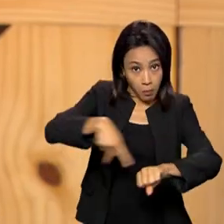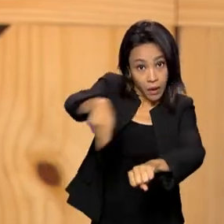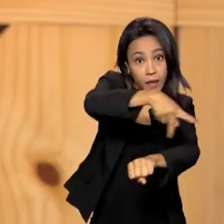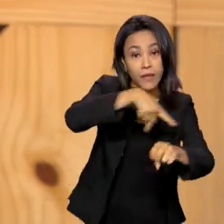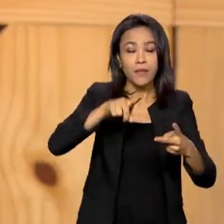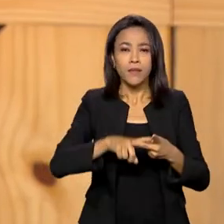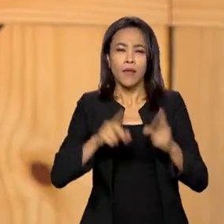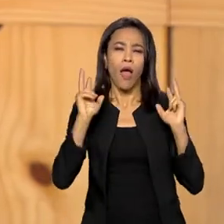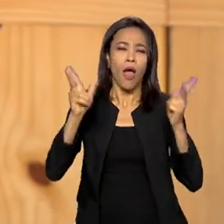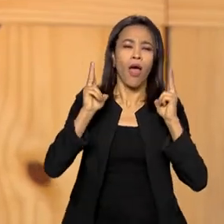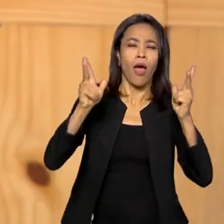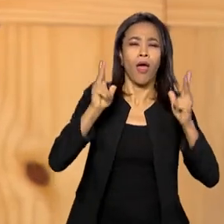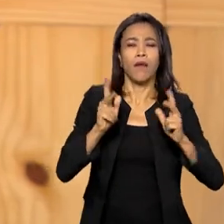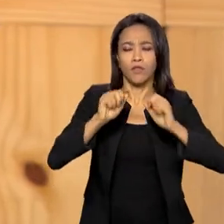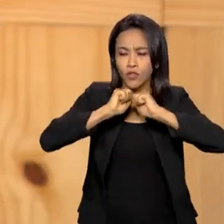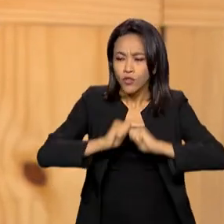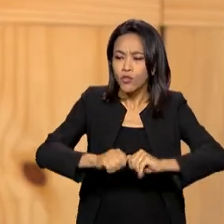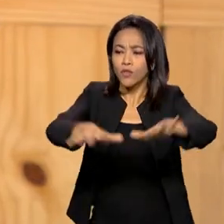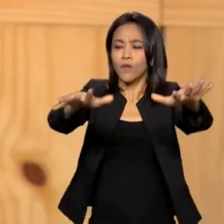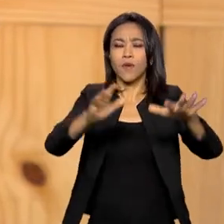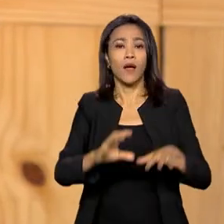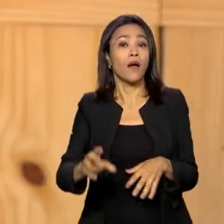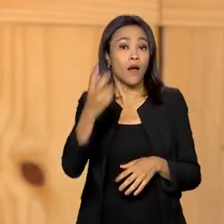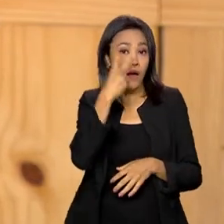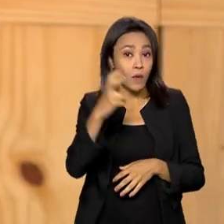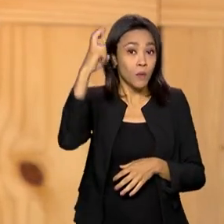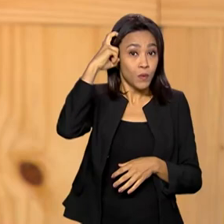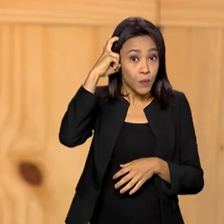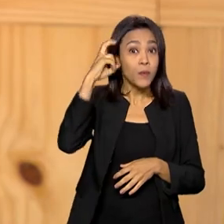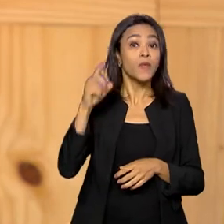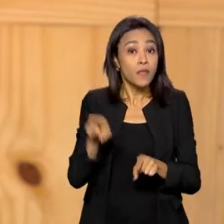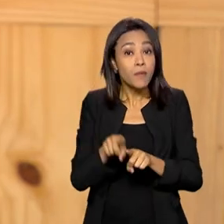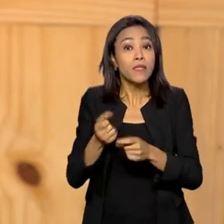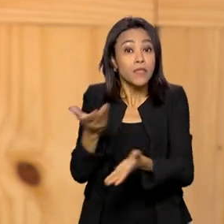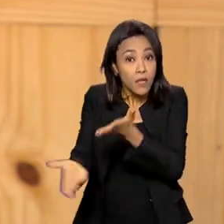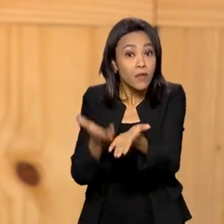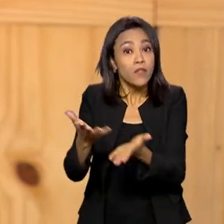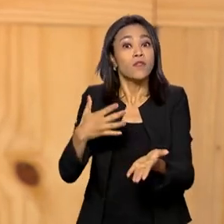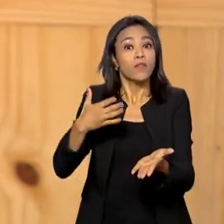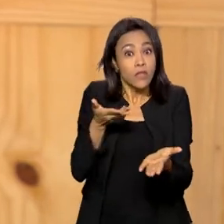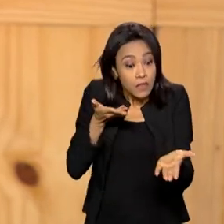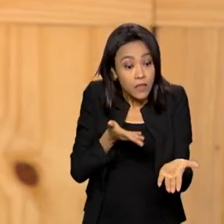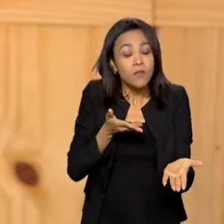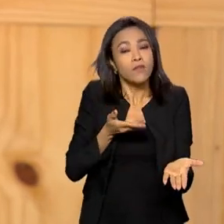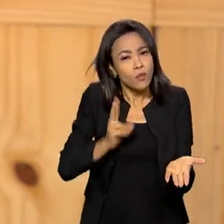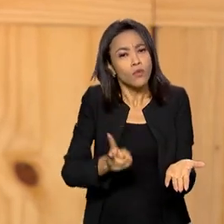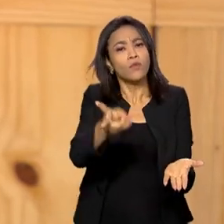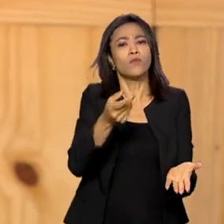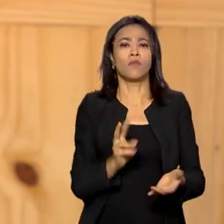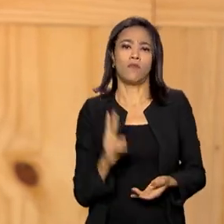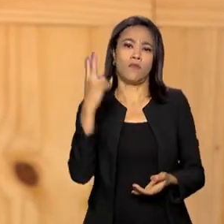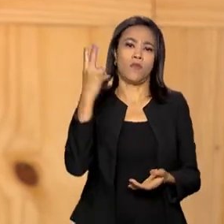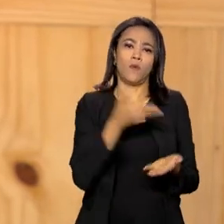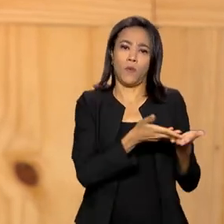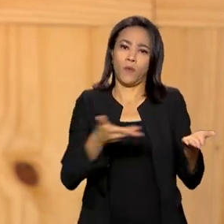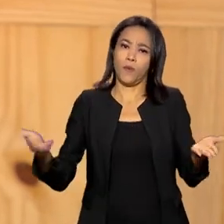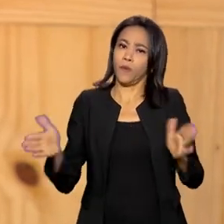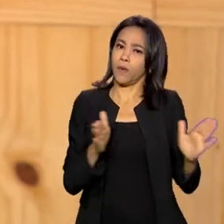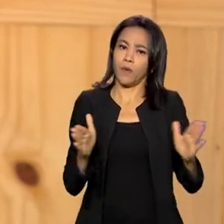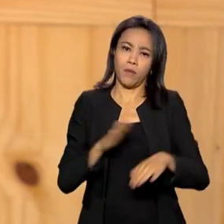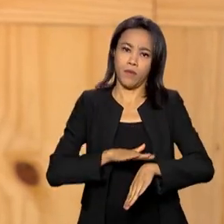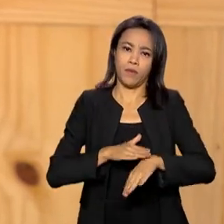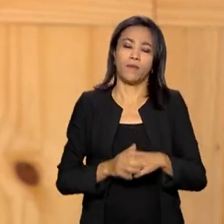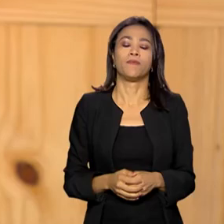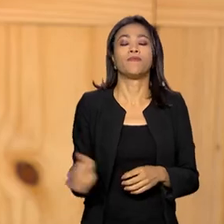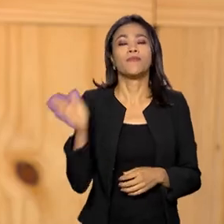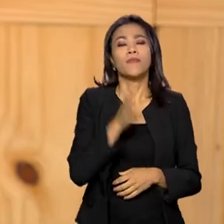promover nossa cultura, prestar serviços. E isso continua válido em qualquer momento. Com certeza. Agora, falando do